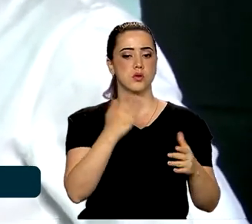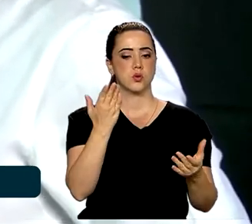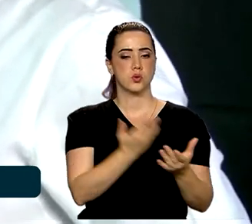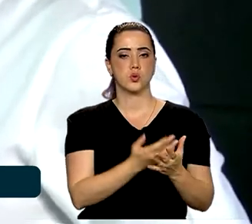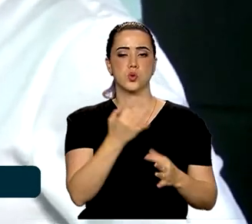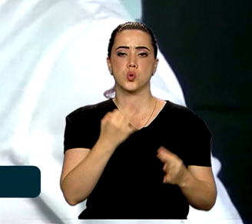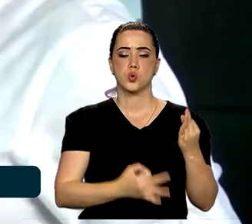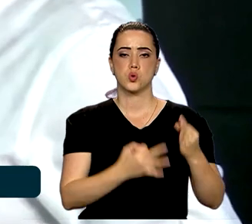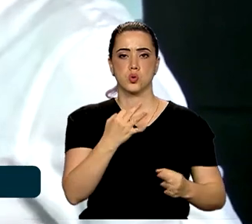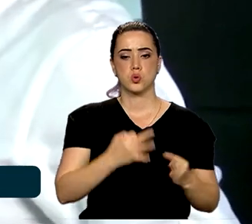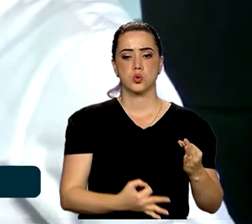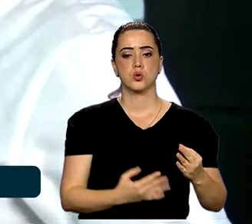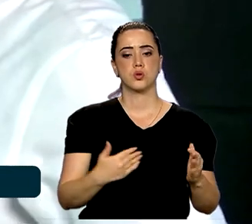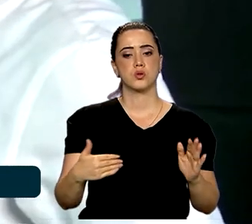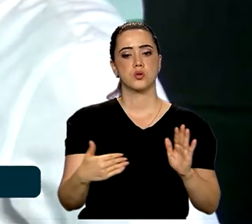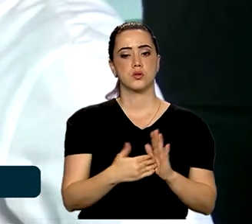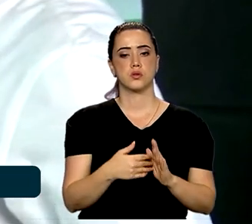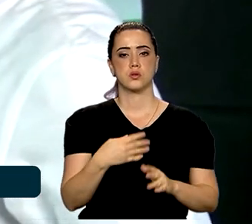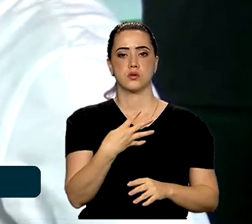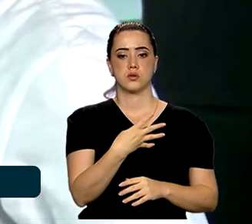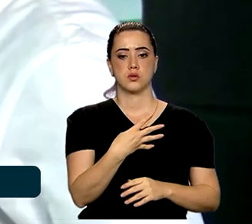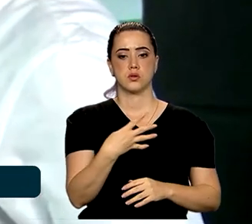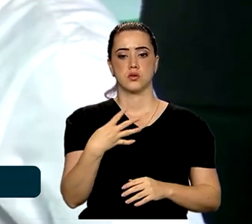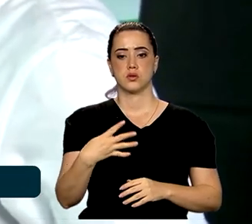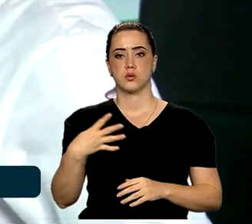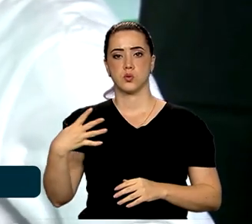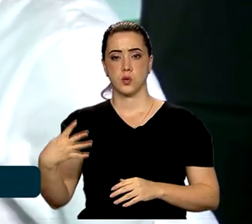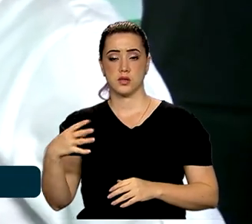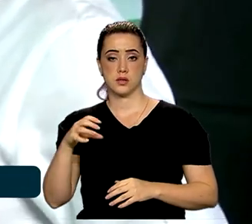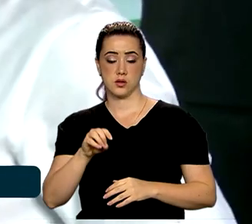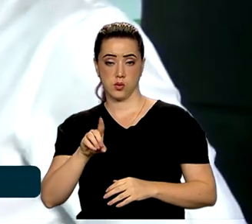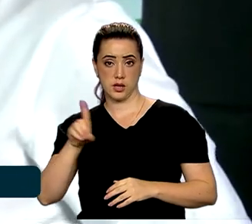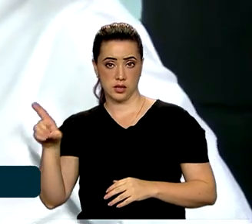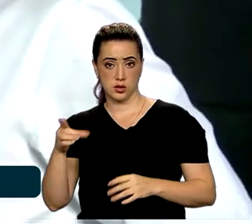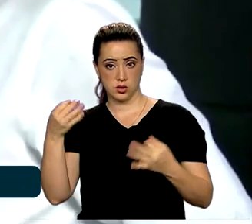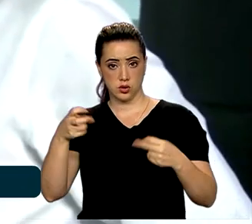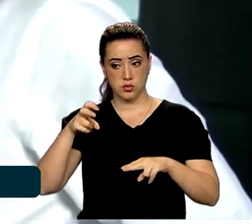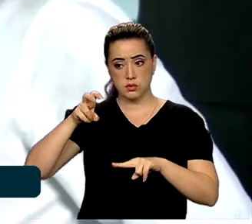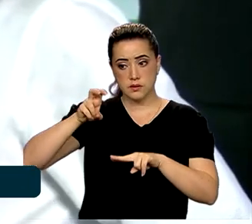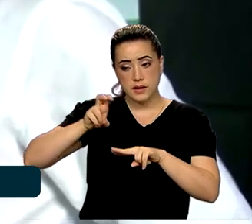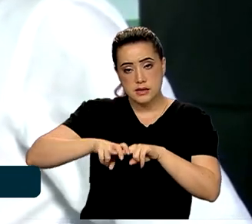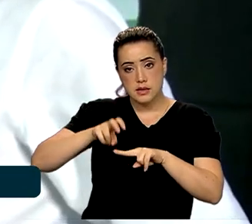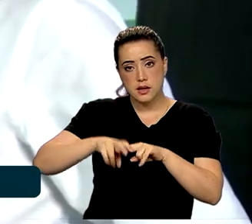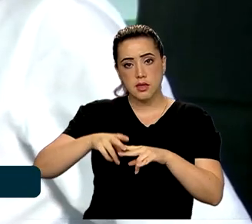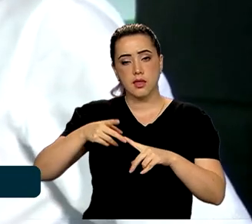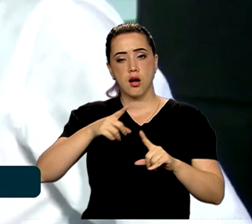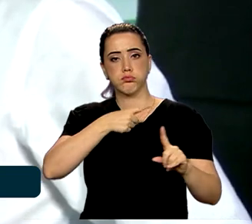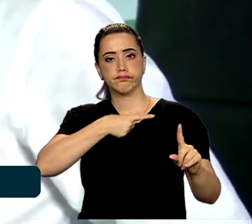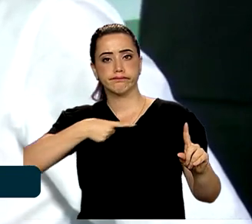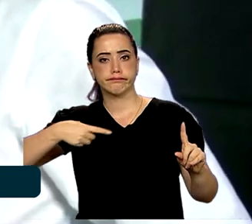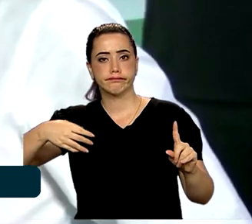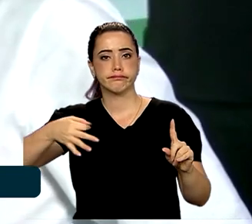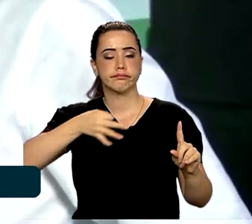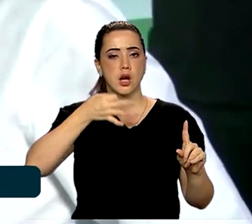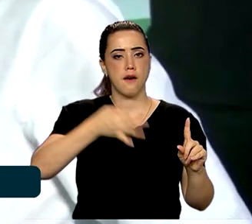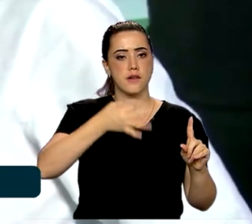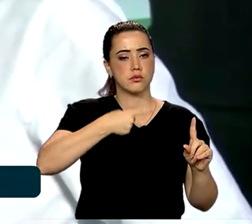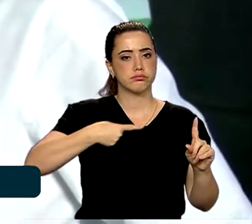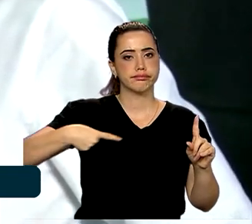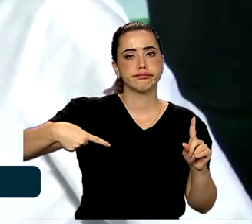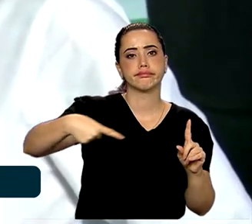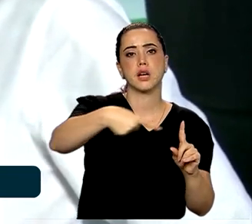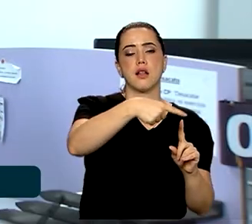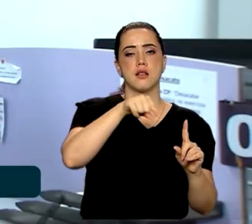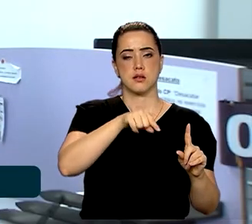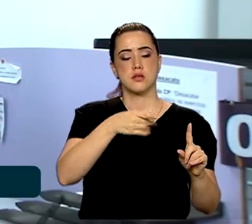julgados em até 440 dias. sentarão no tribunal do júri para responder pelos atos